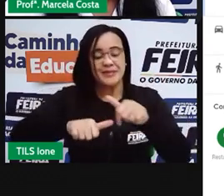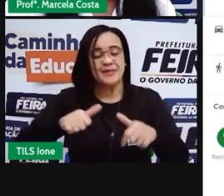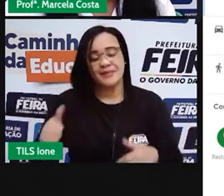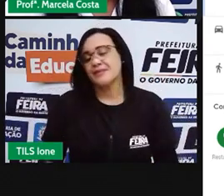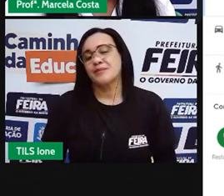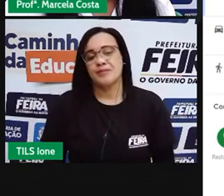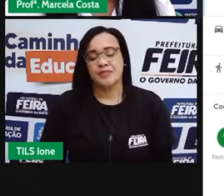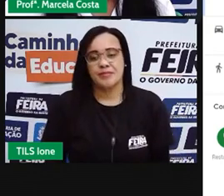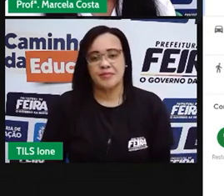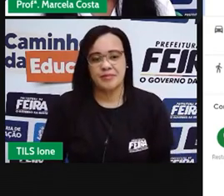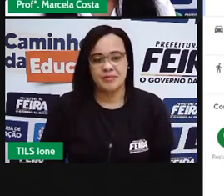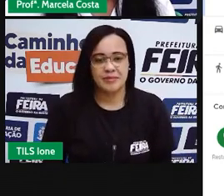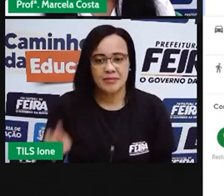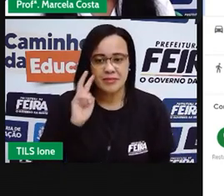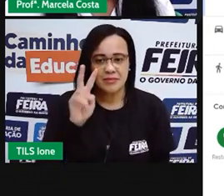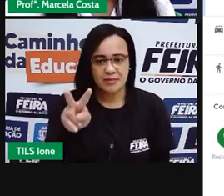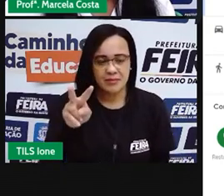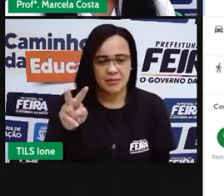Olha!